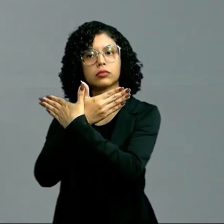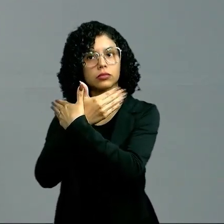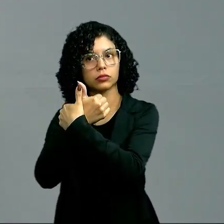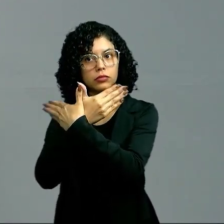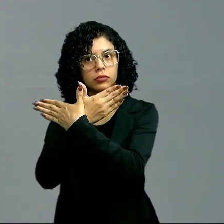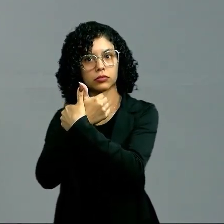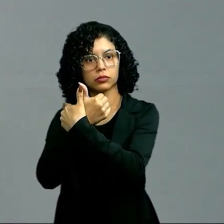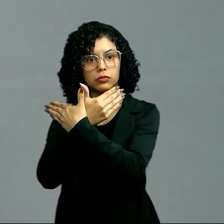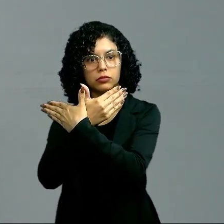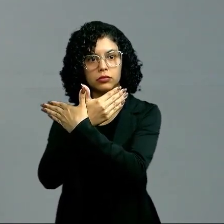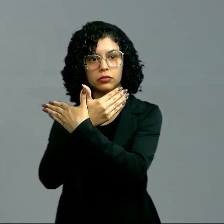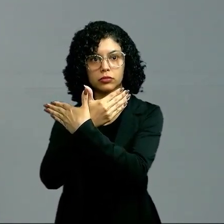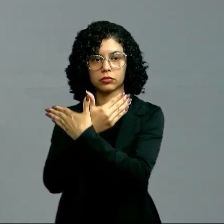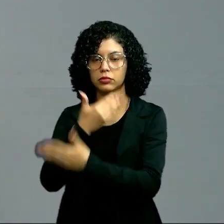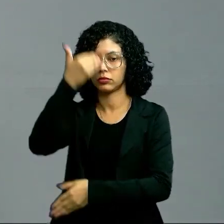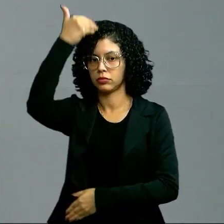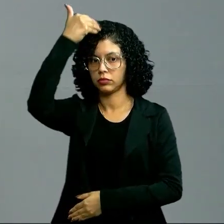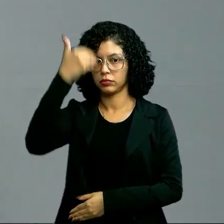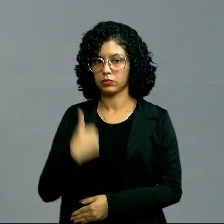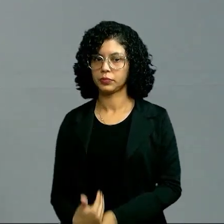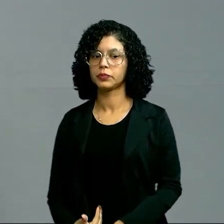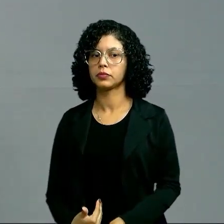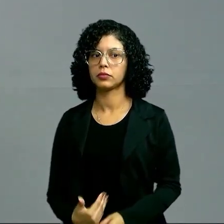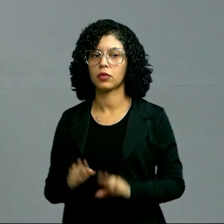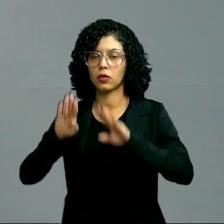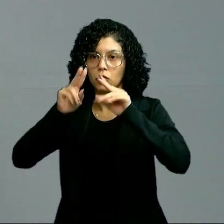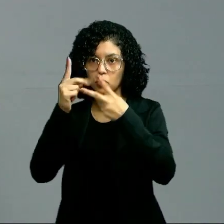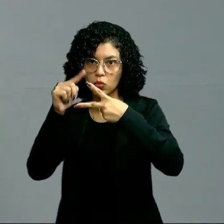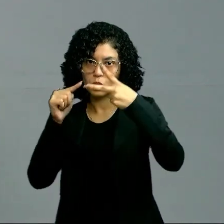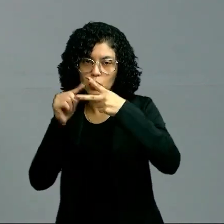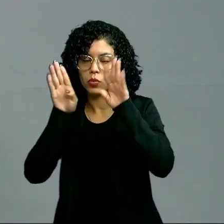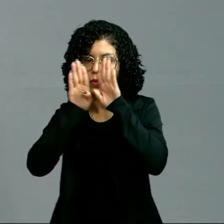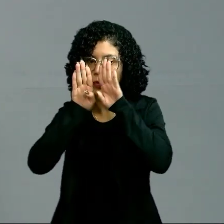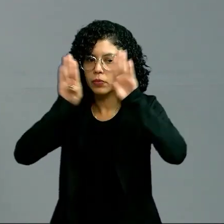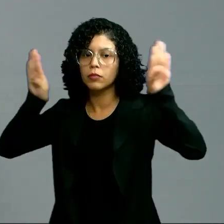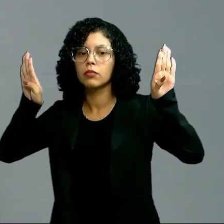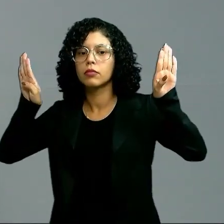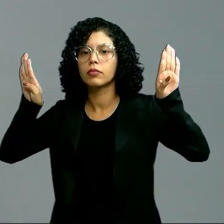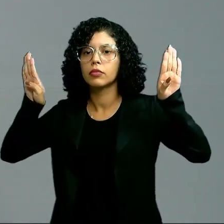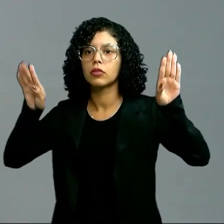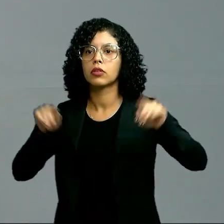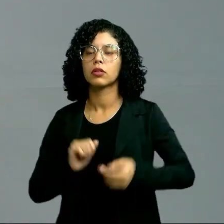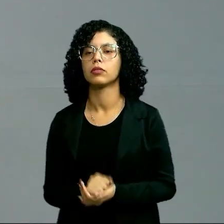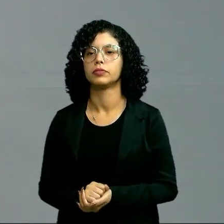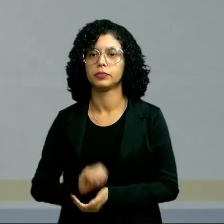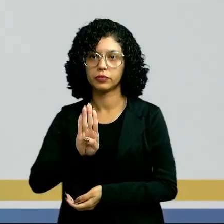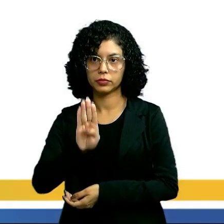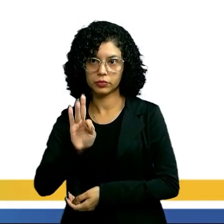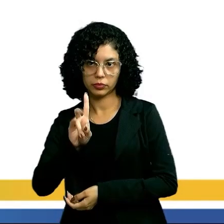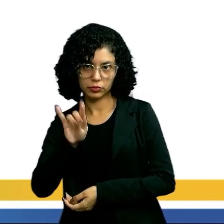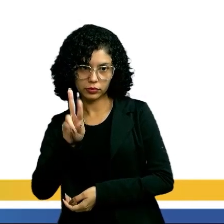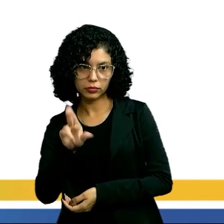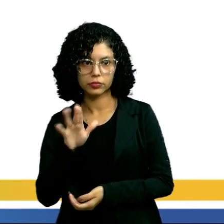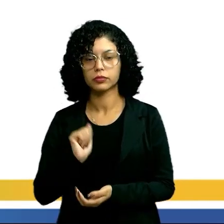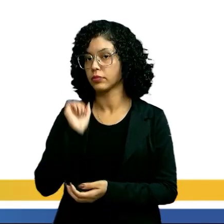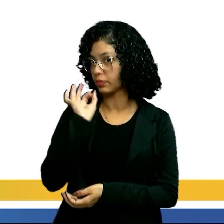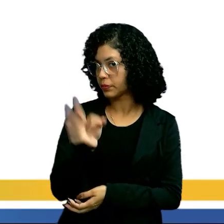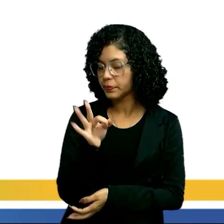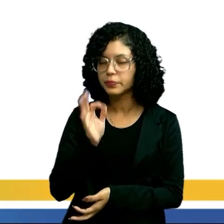caso, se eu me usar como exemplo, se eu fizer um corte assim, eu vou ter duas partes iguais. Simetria bilateral, tá certo?